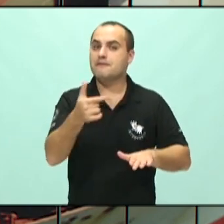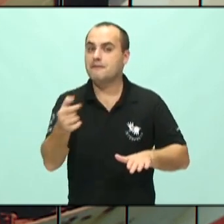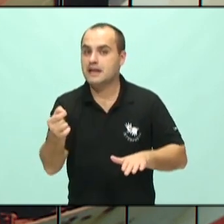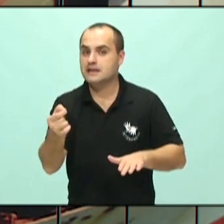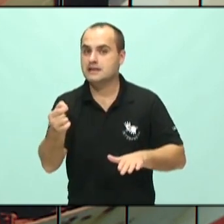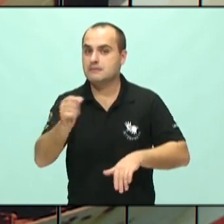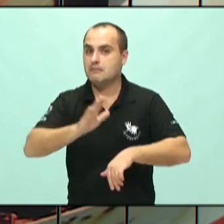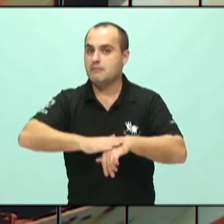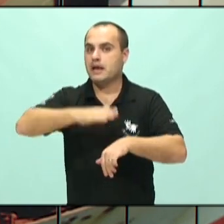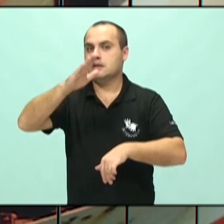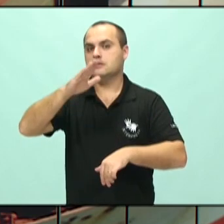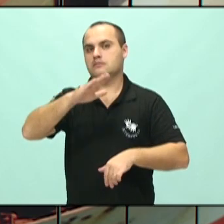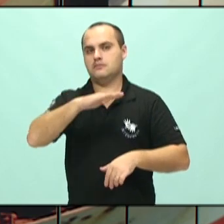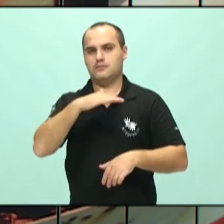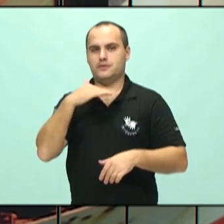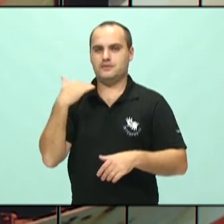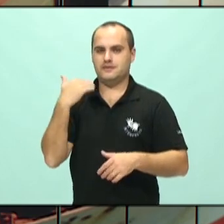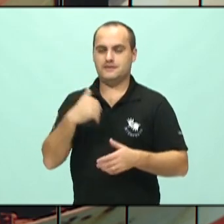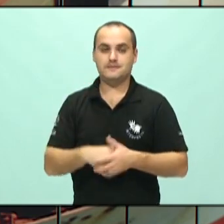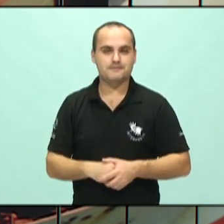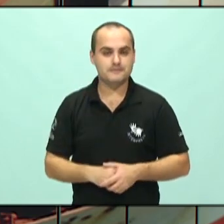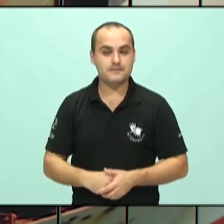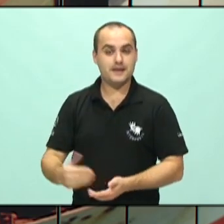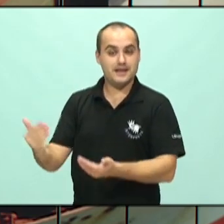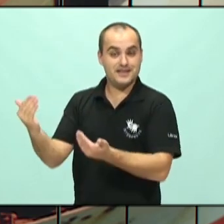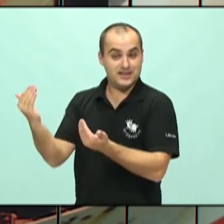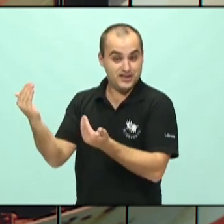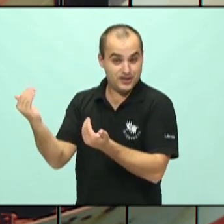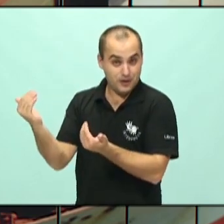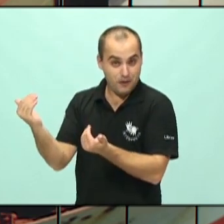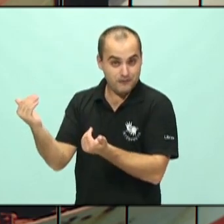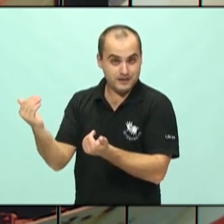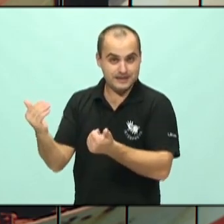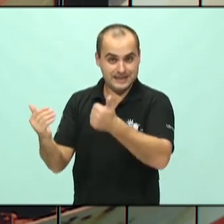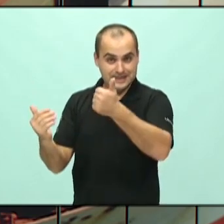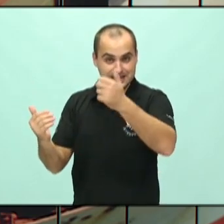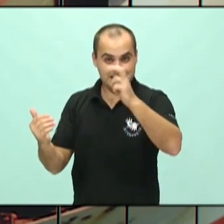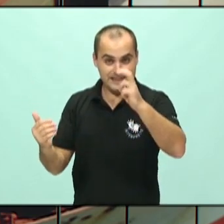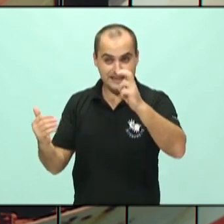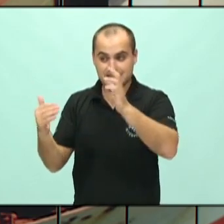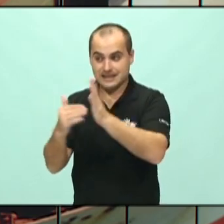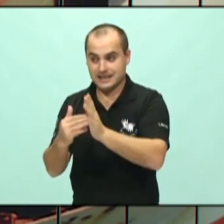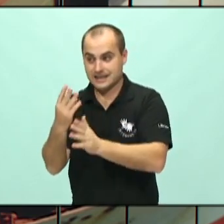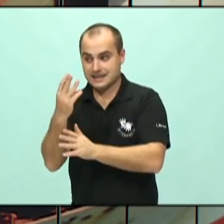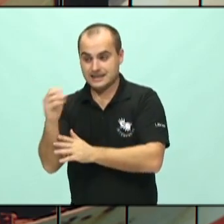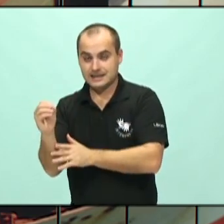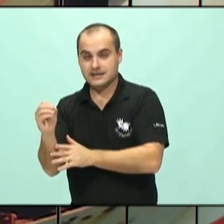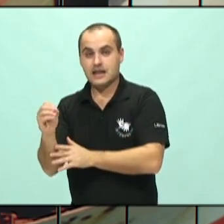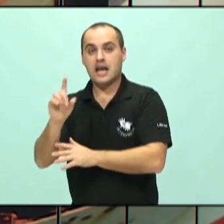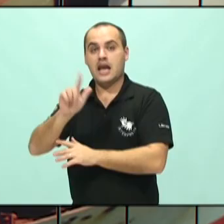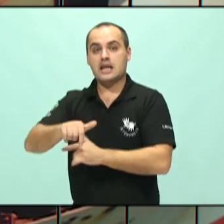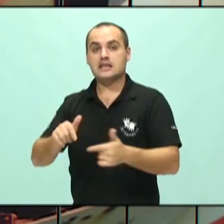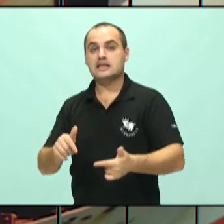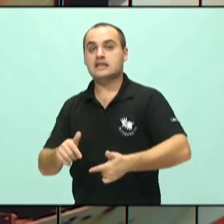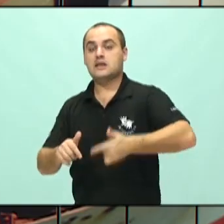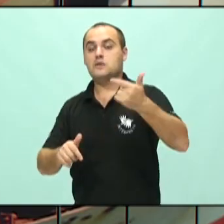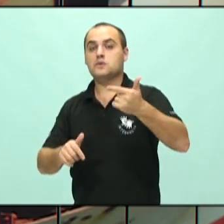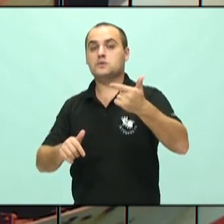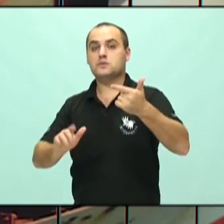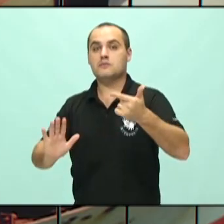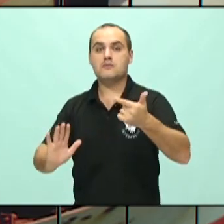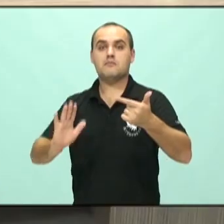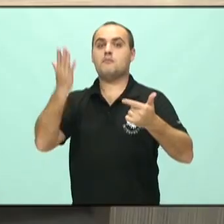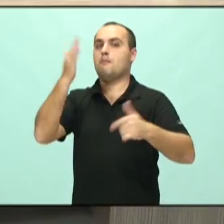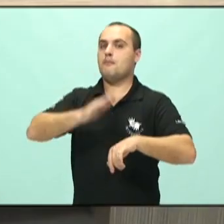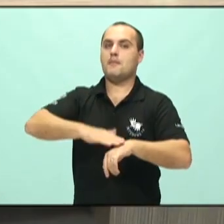morte. Na população jovem, entre 15 e 30 anos, ele se torna a segunda maior causa de morte. E chegou entre as